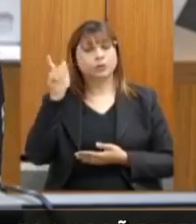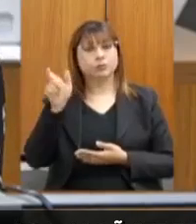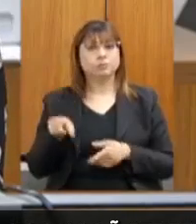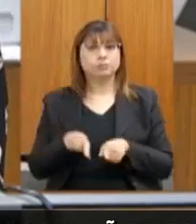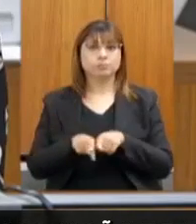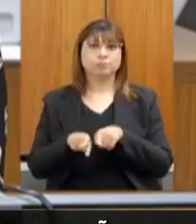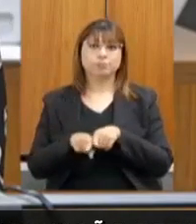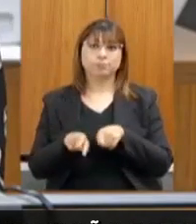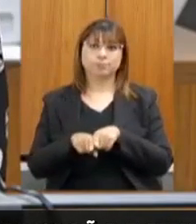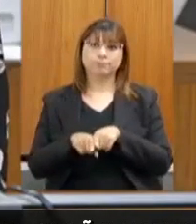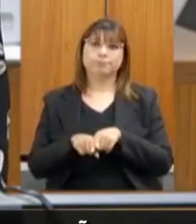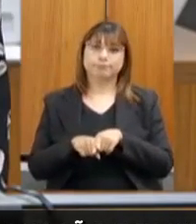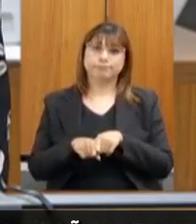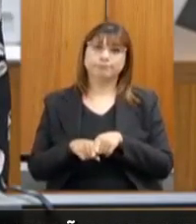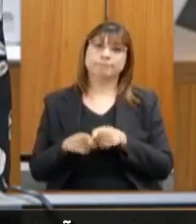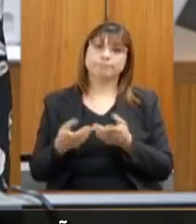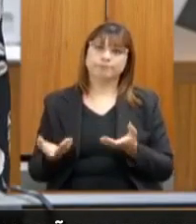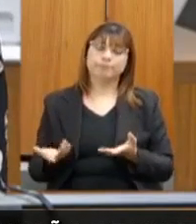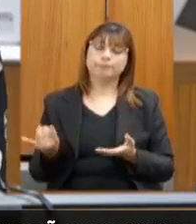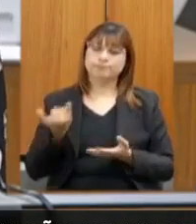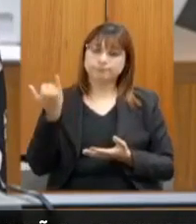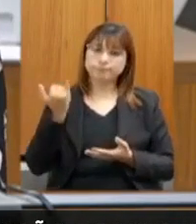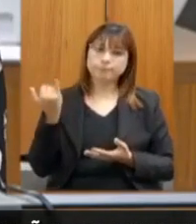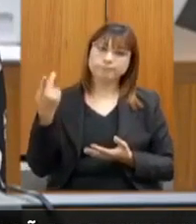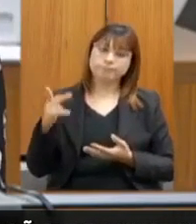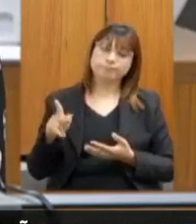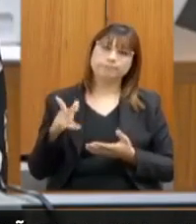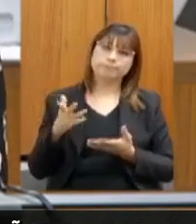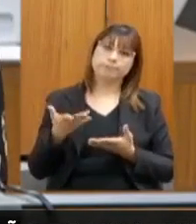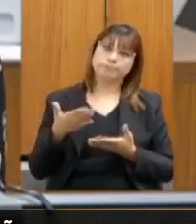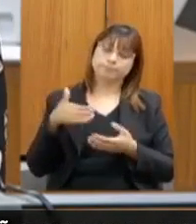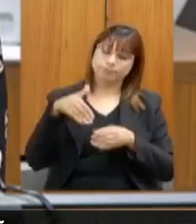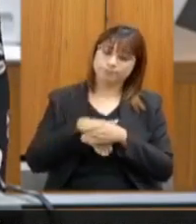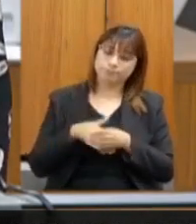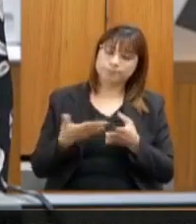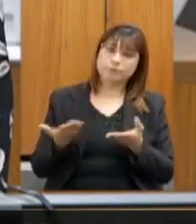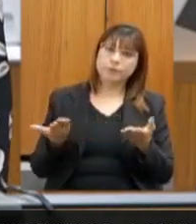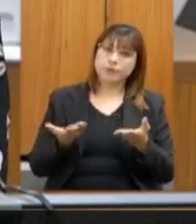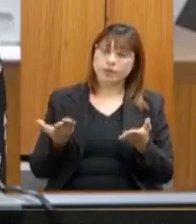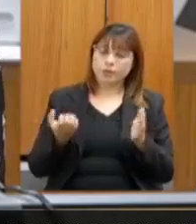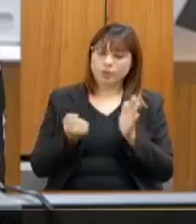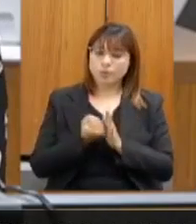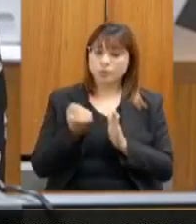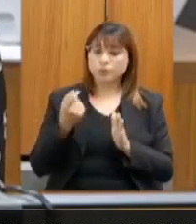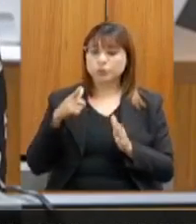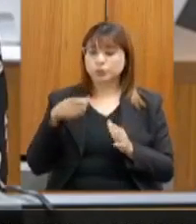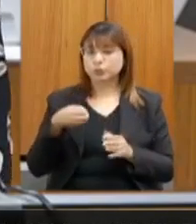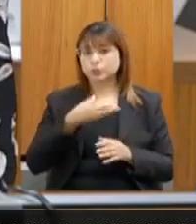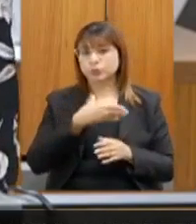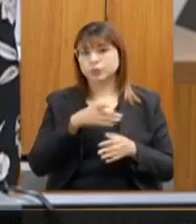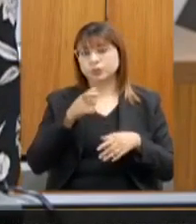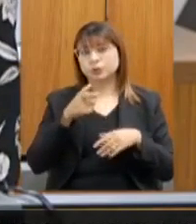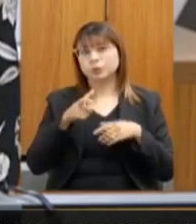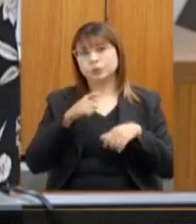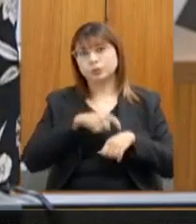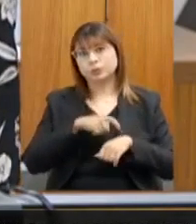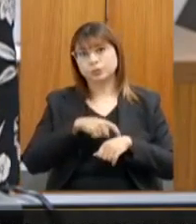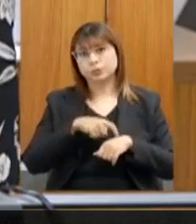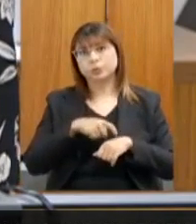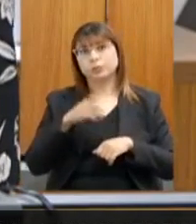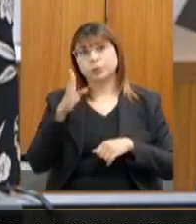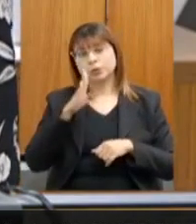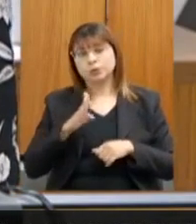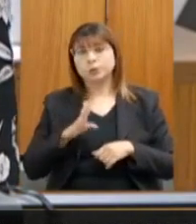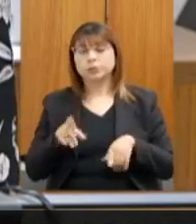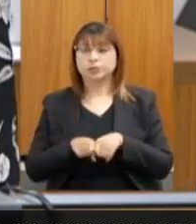é muito cara ao seu mandato também e, a partir de agora, com o novo marco regulatório, com o novo marco do saneamento do Brasil,